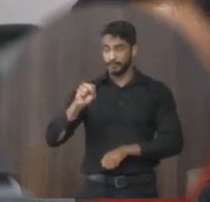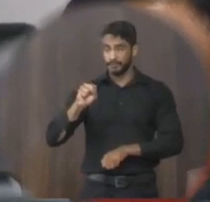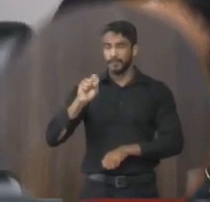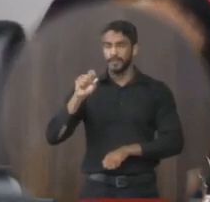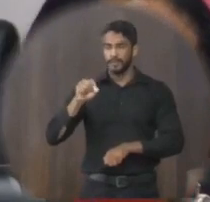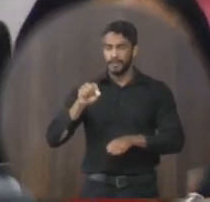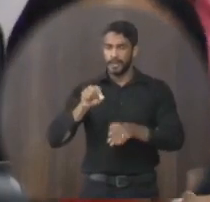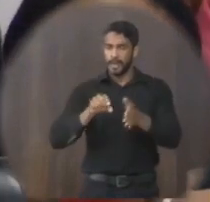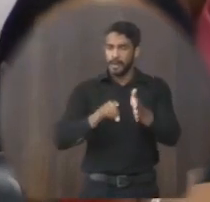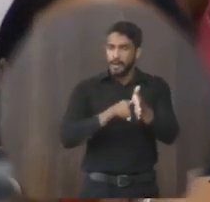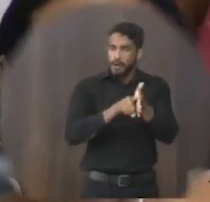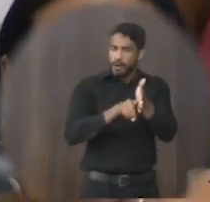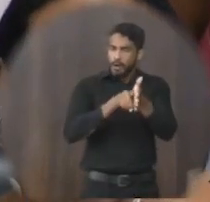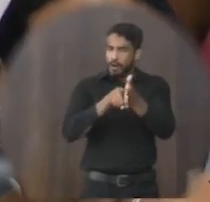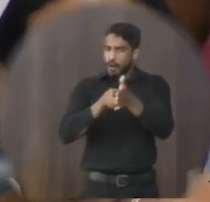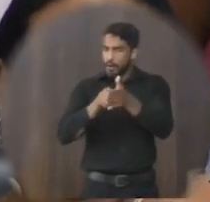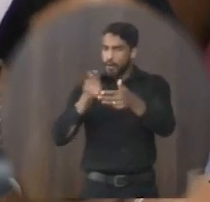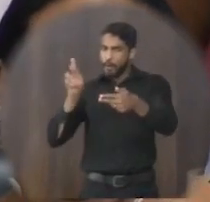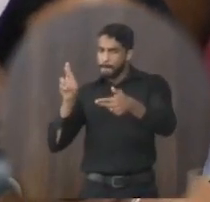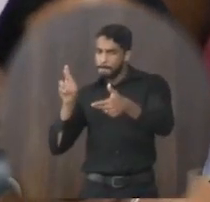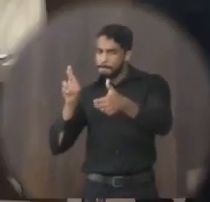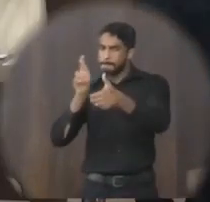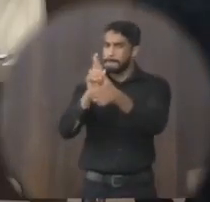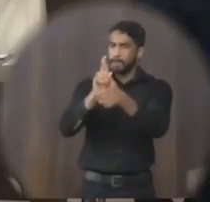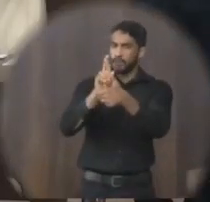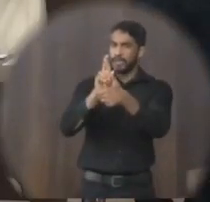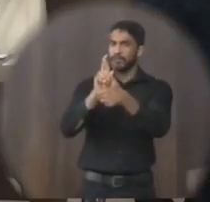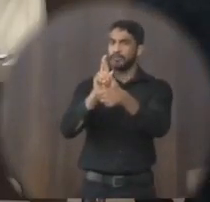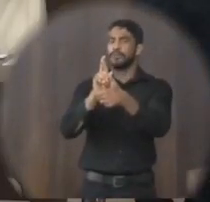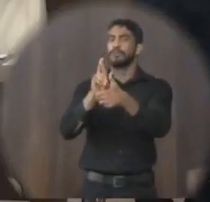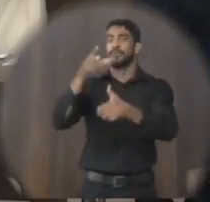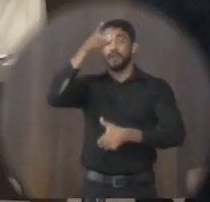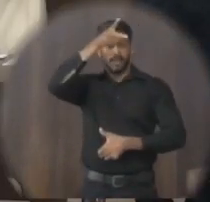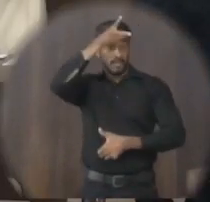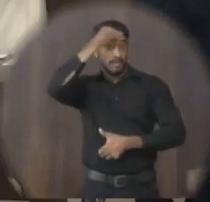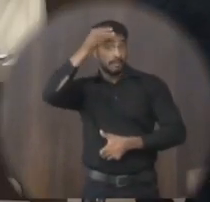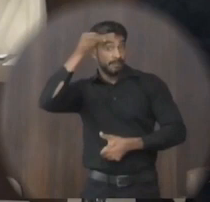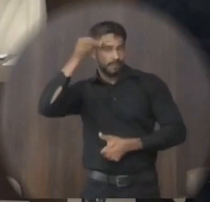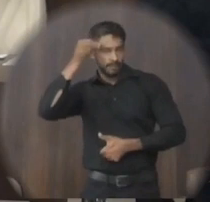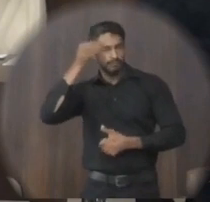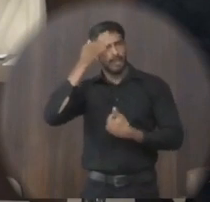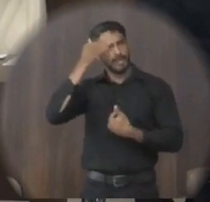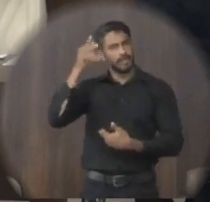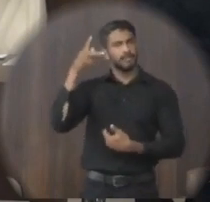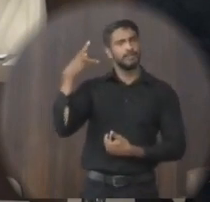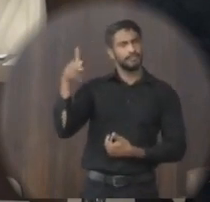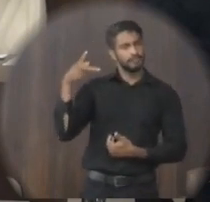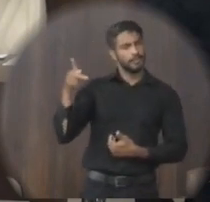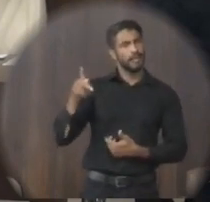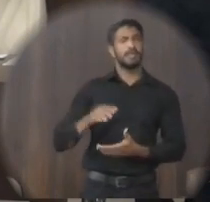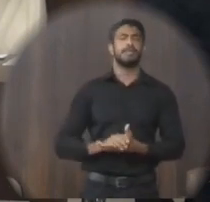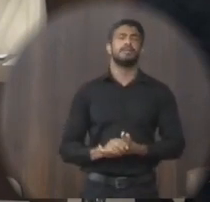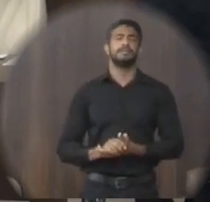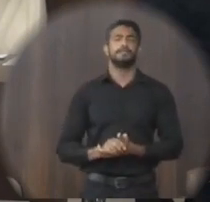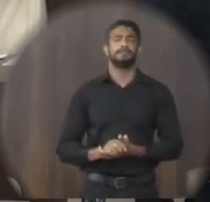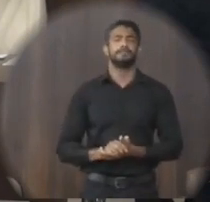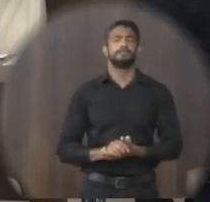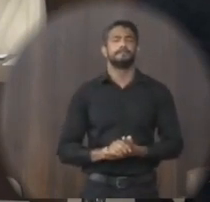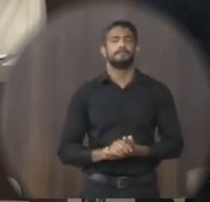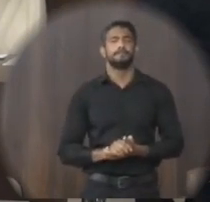procurador da prefeitura, teve uma postura excelente, agradeço muito a ele por ter